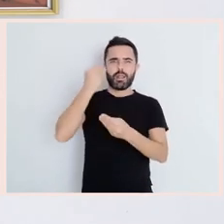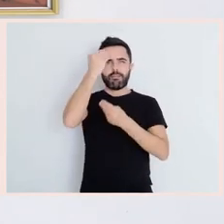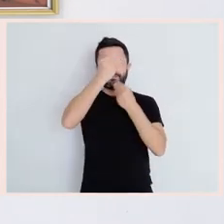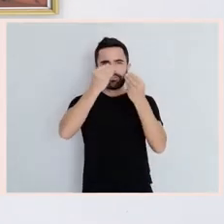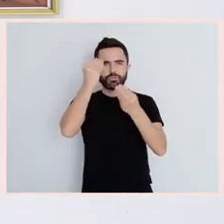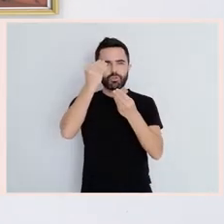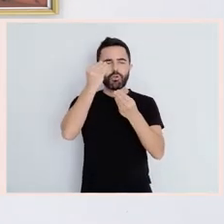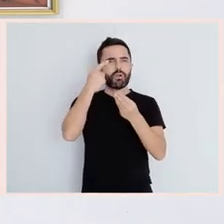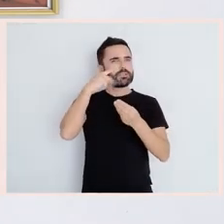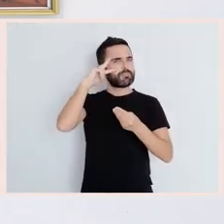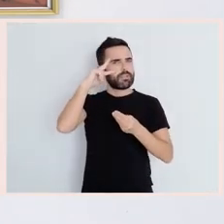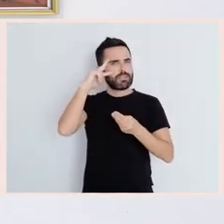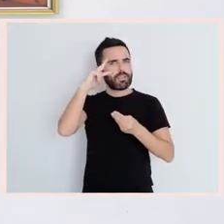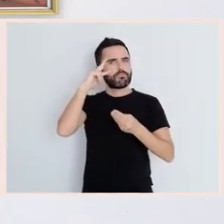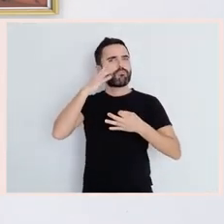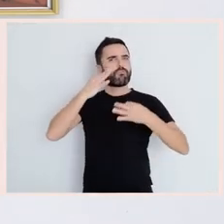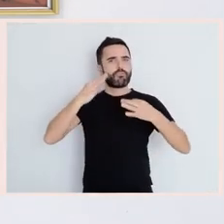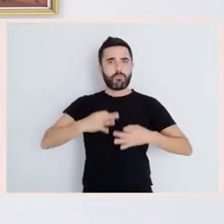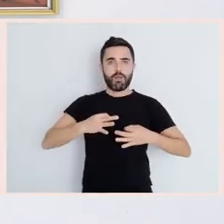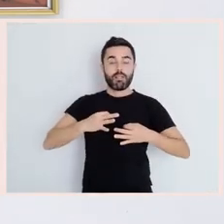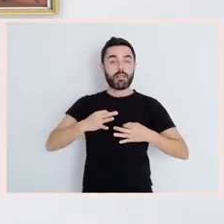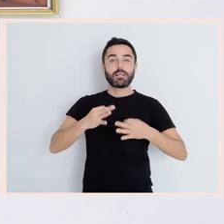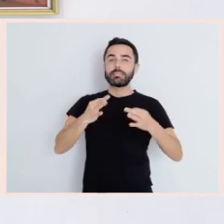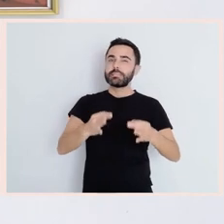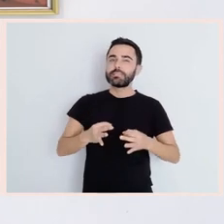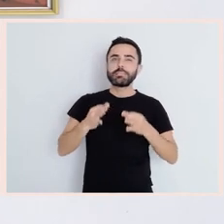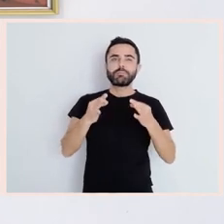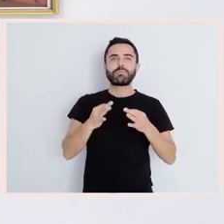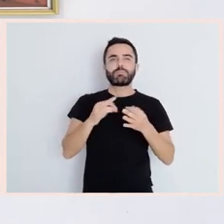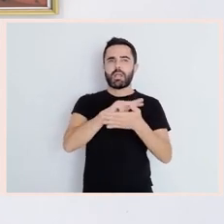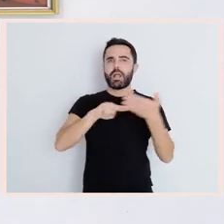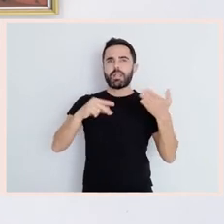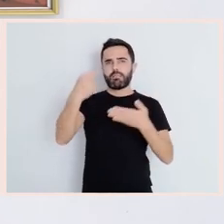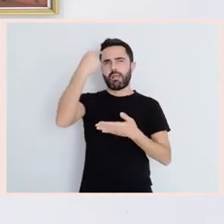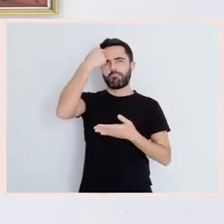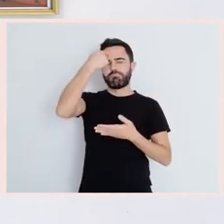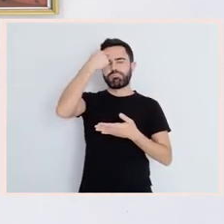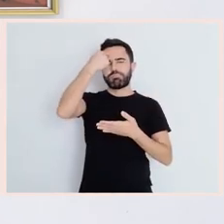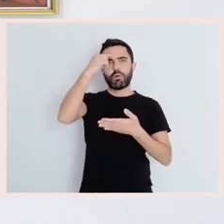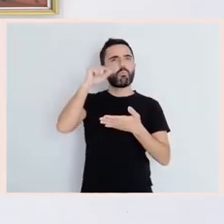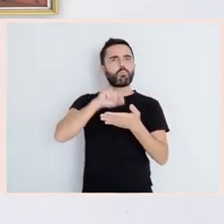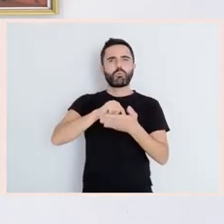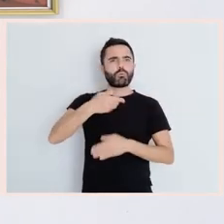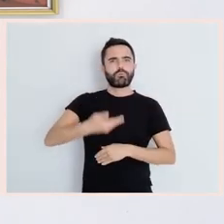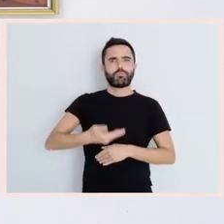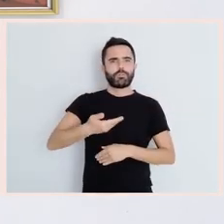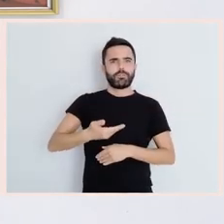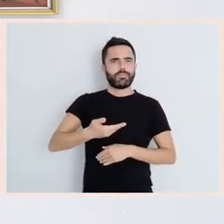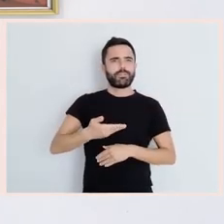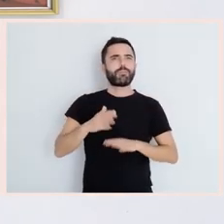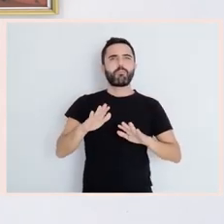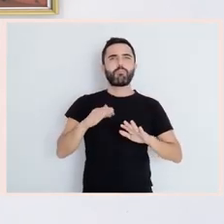reflexión, experimentación formal, e que sempre tivo a Galicia como norte, como referente,